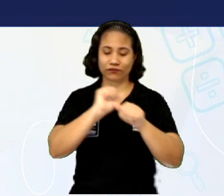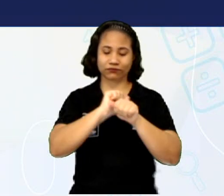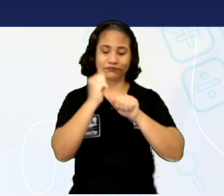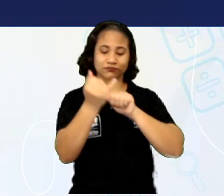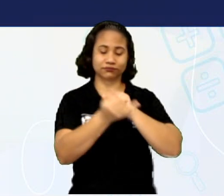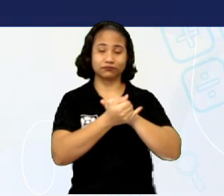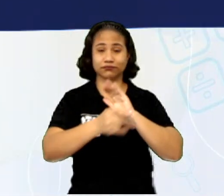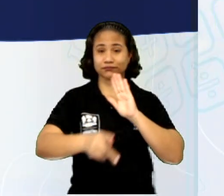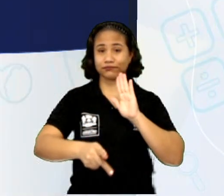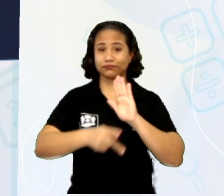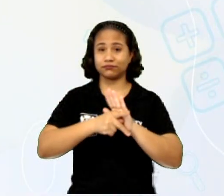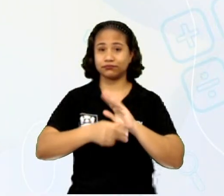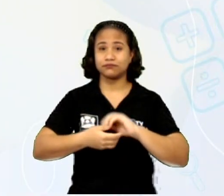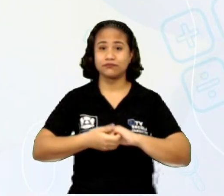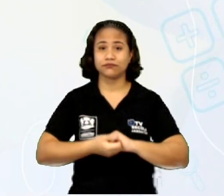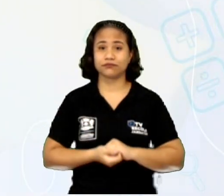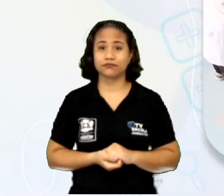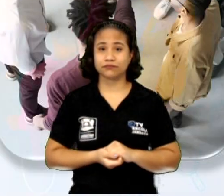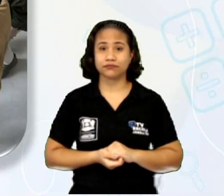adjetivo?